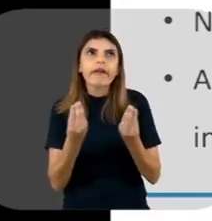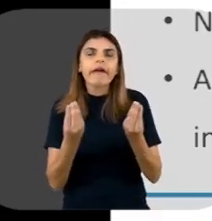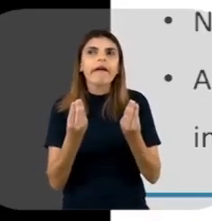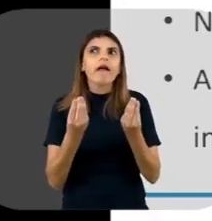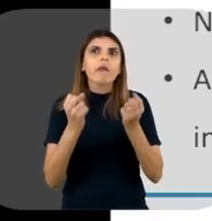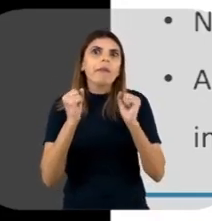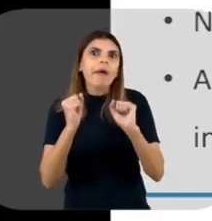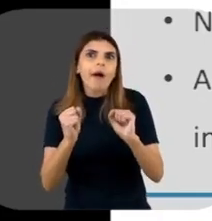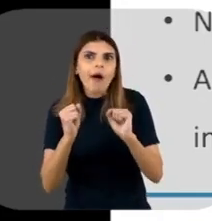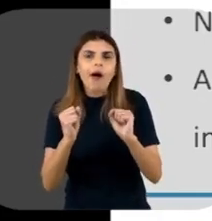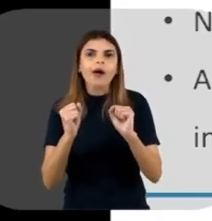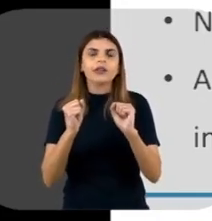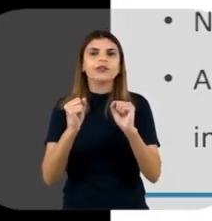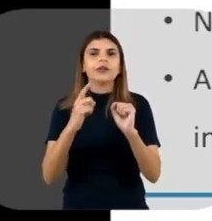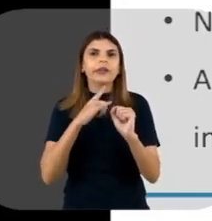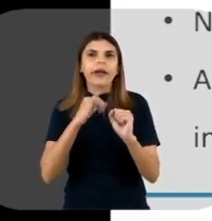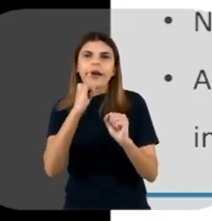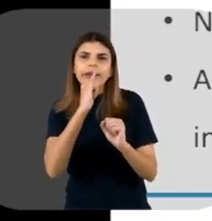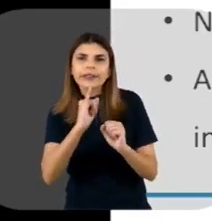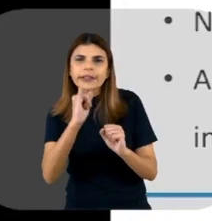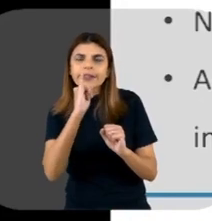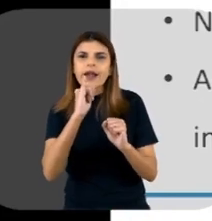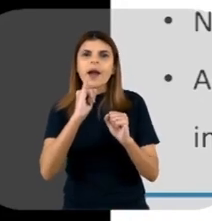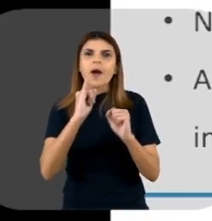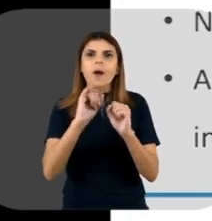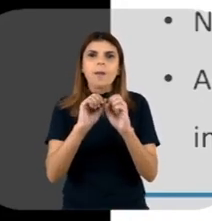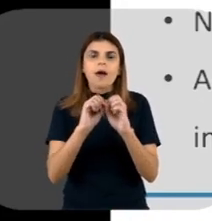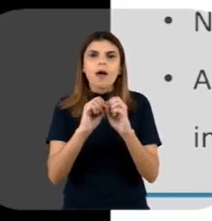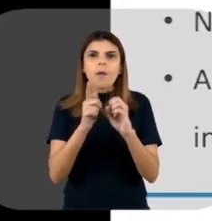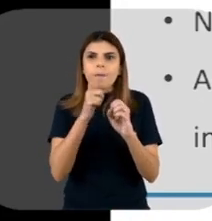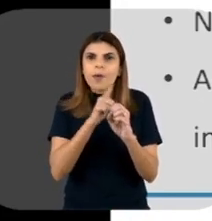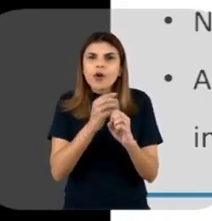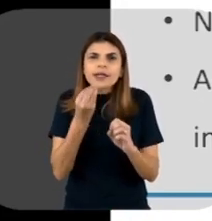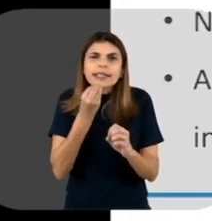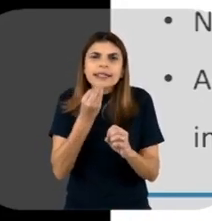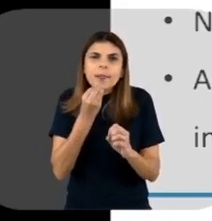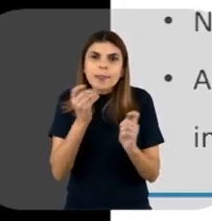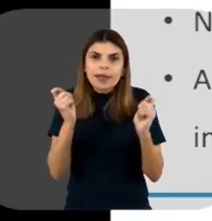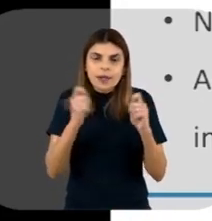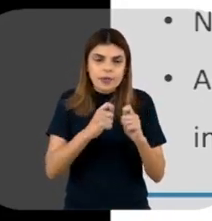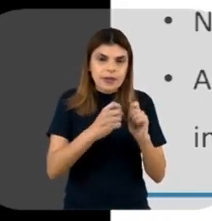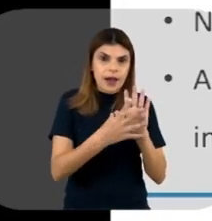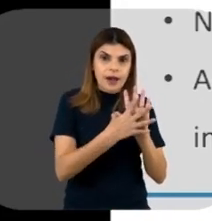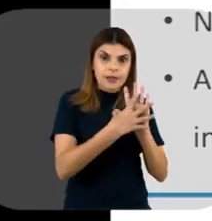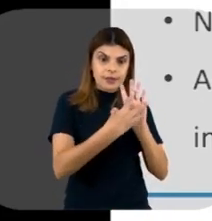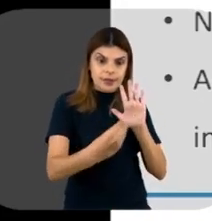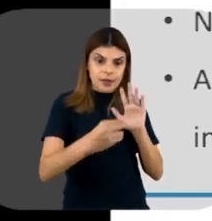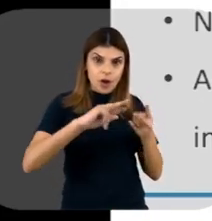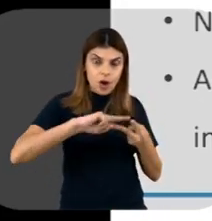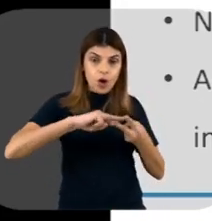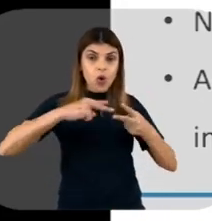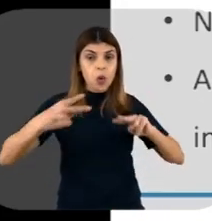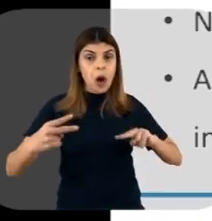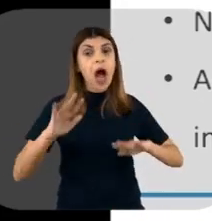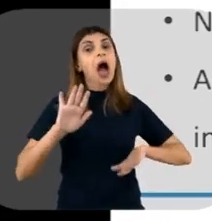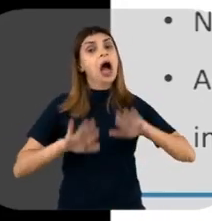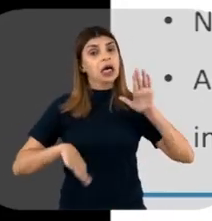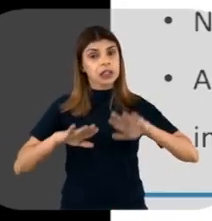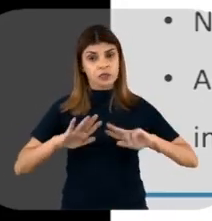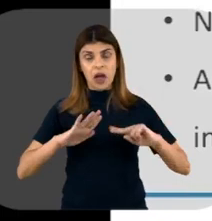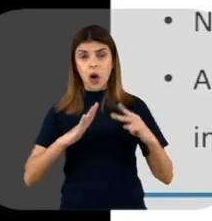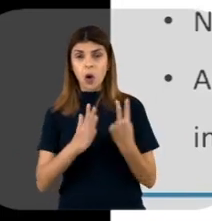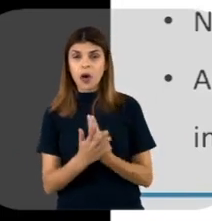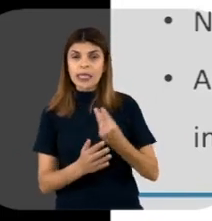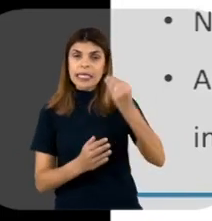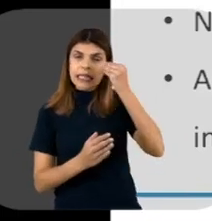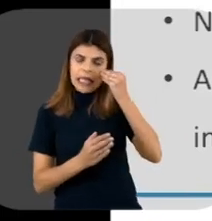que podem, que tem uma ampla possibilidade de clonagens, né? Porque às vezes o que pode acontecer é